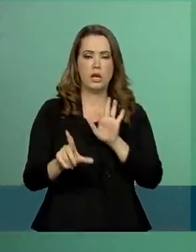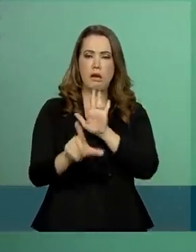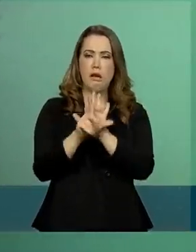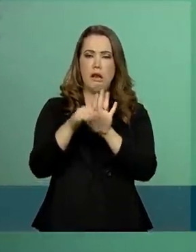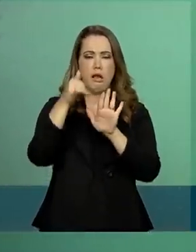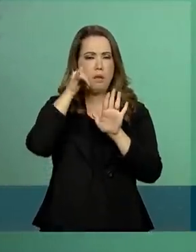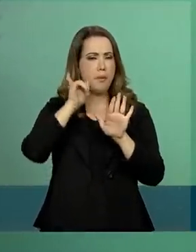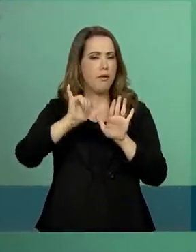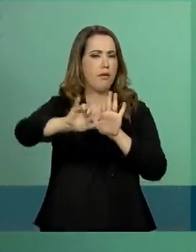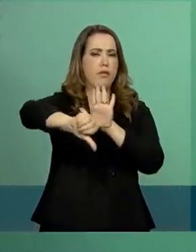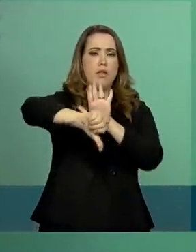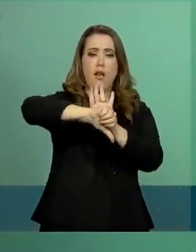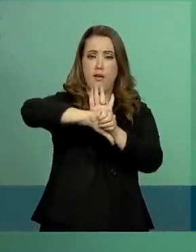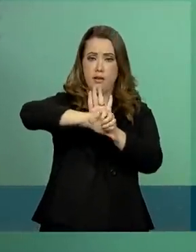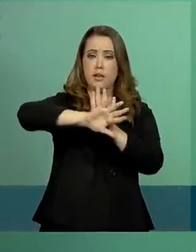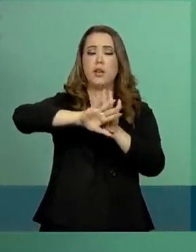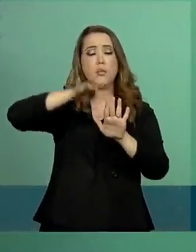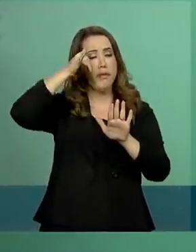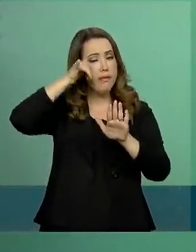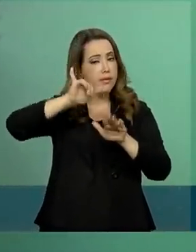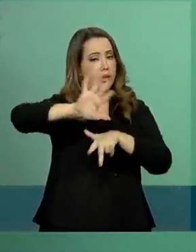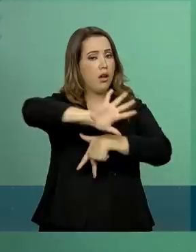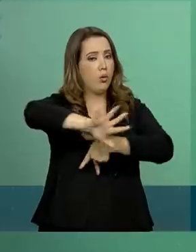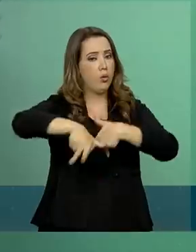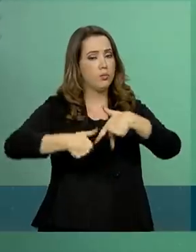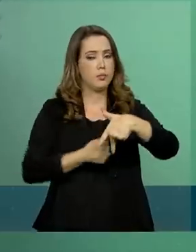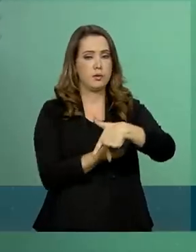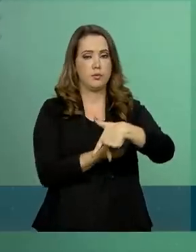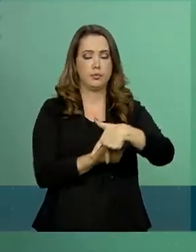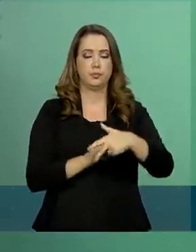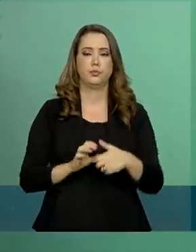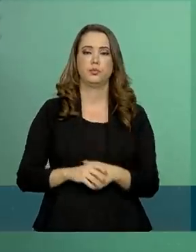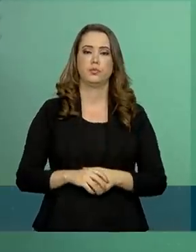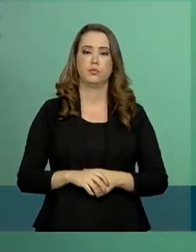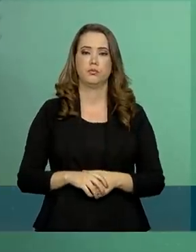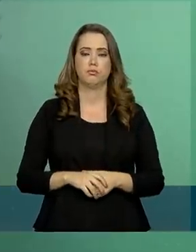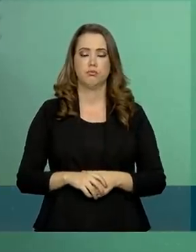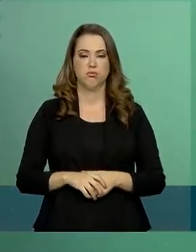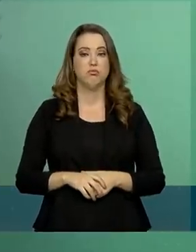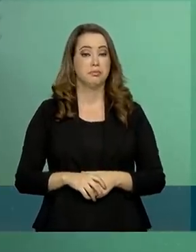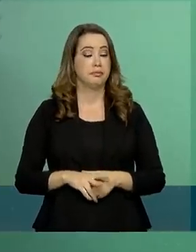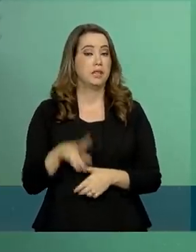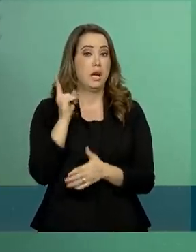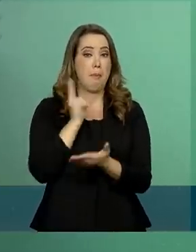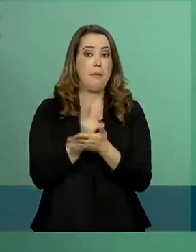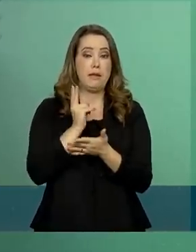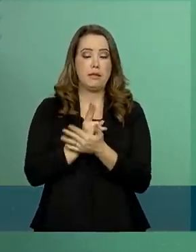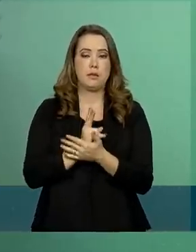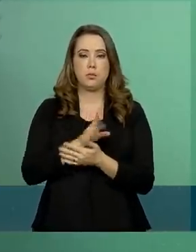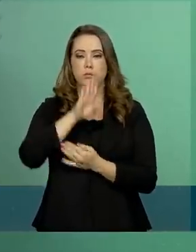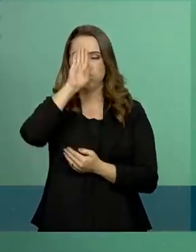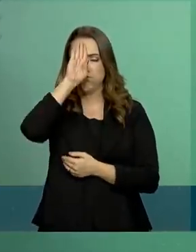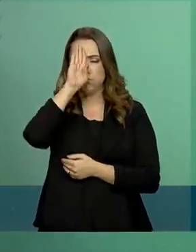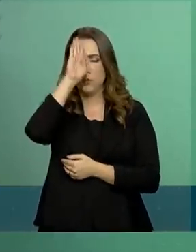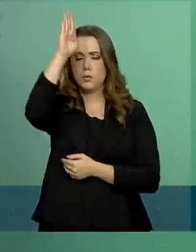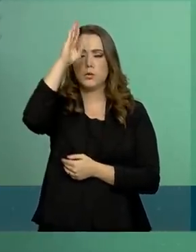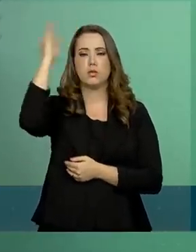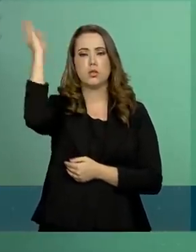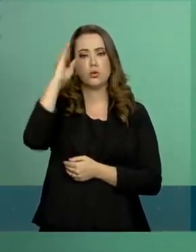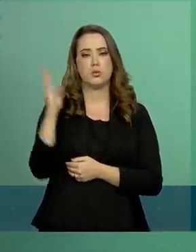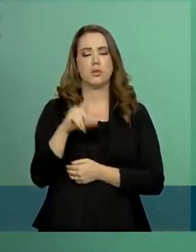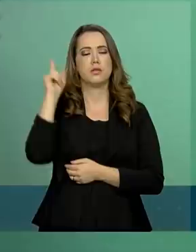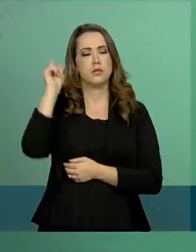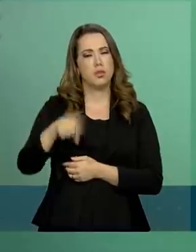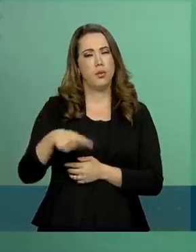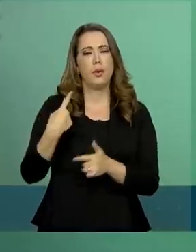anticrime e anticorrupção. Apesar da prioridade do Brasil, neste momento, ser as